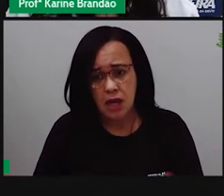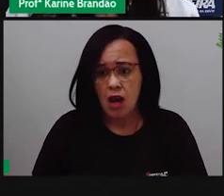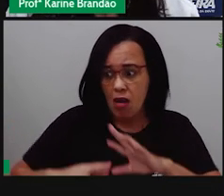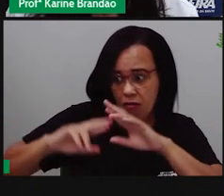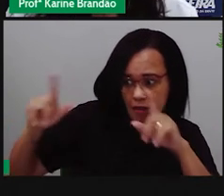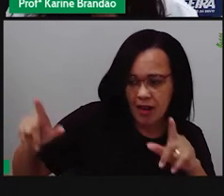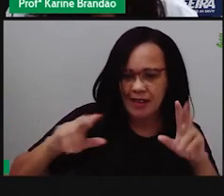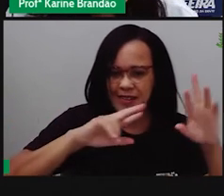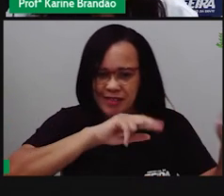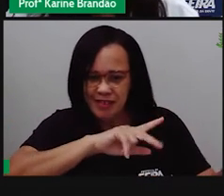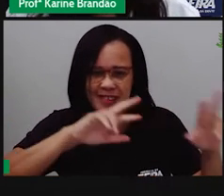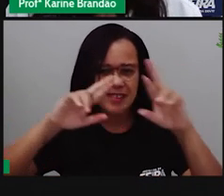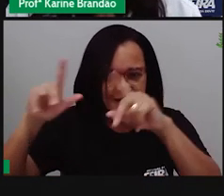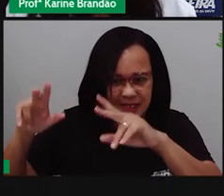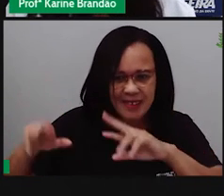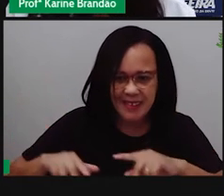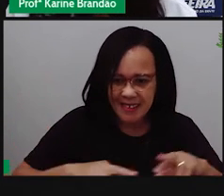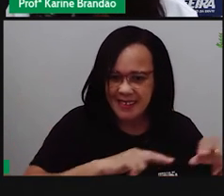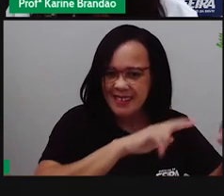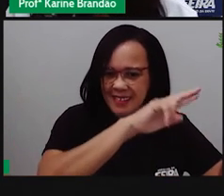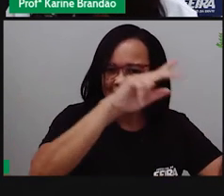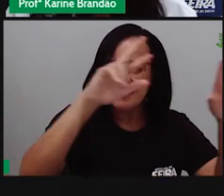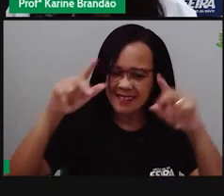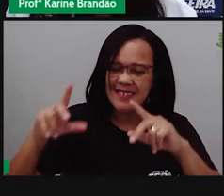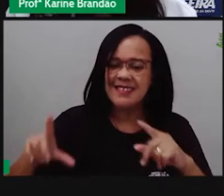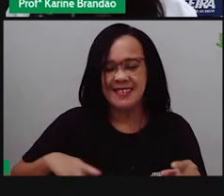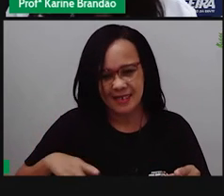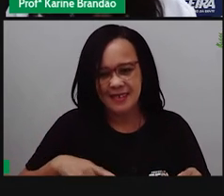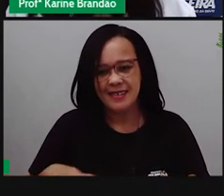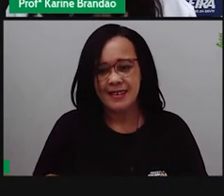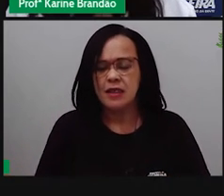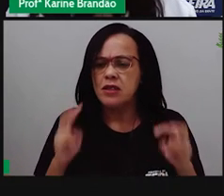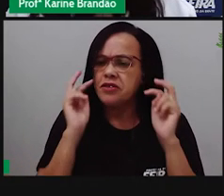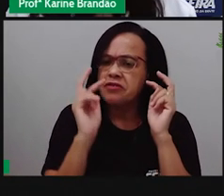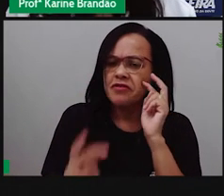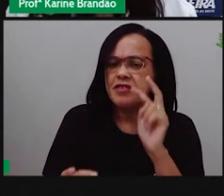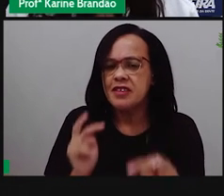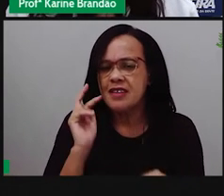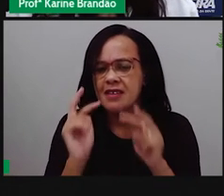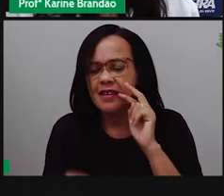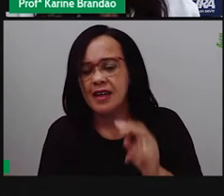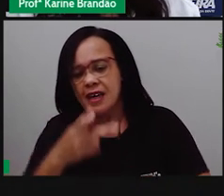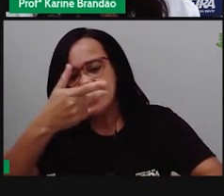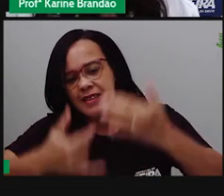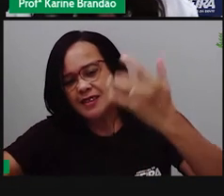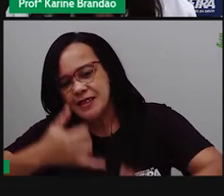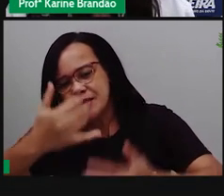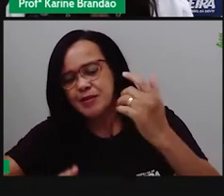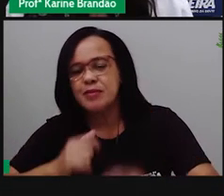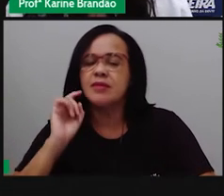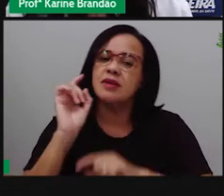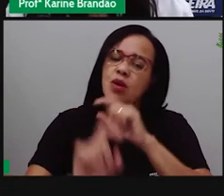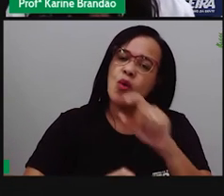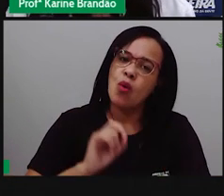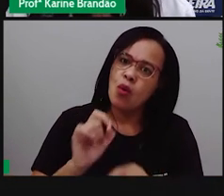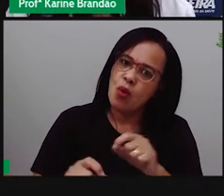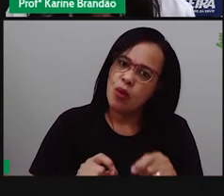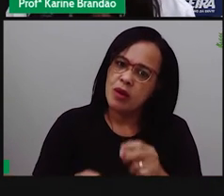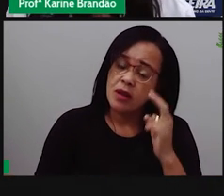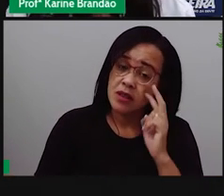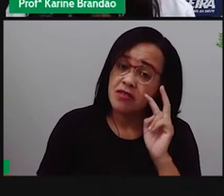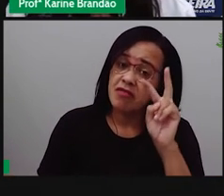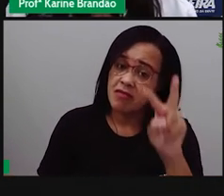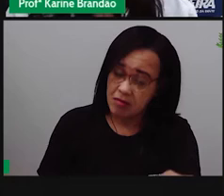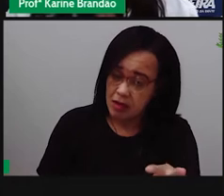Então, a gente começa a observar que quando a gente fala da diversidade, a gente tem que ver também em que nível a gente está considerando a ser